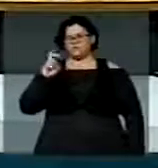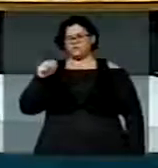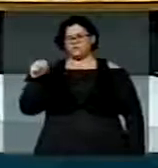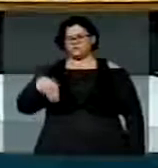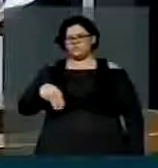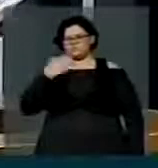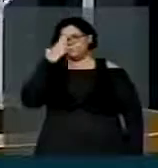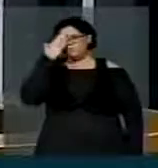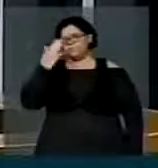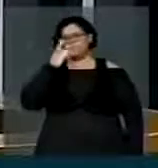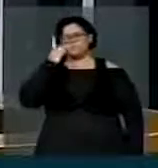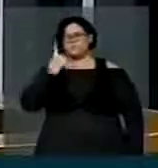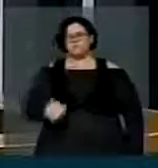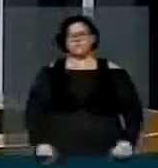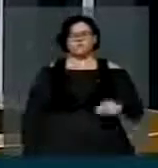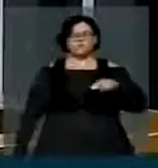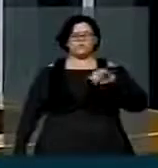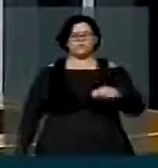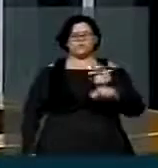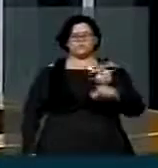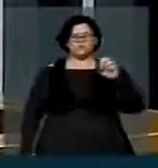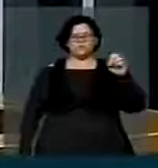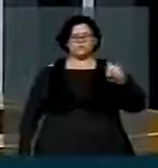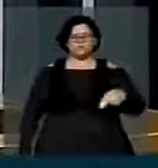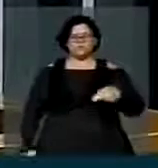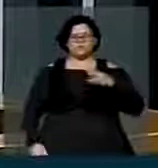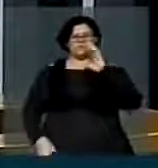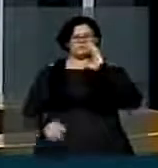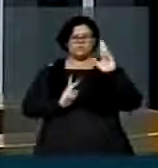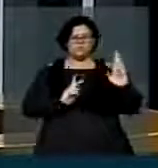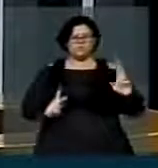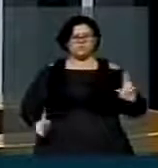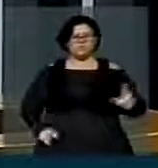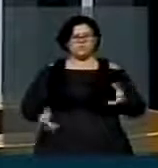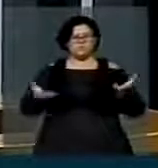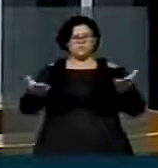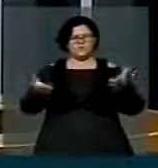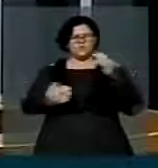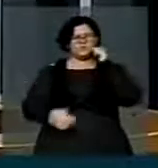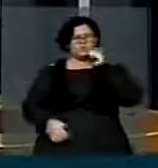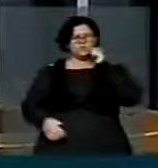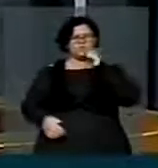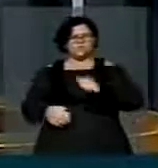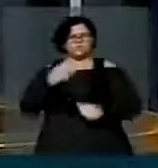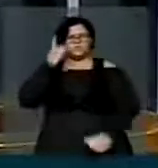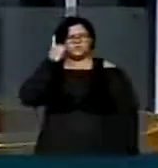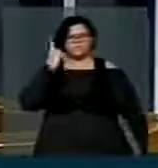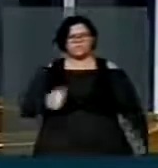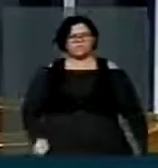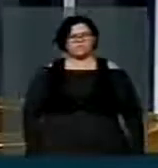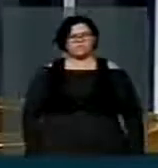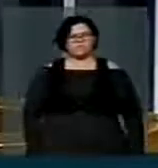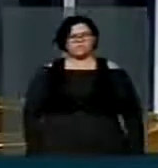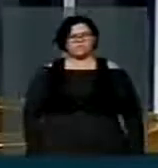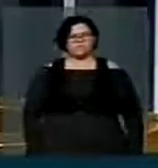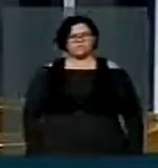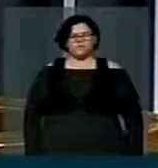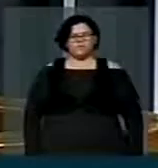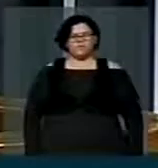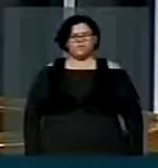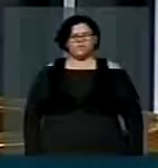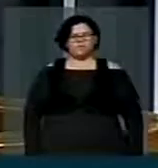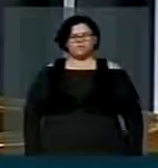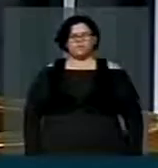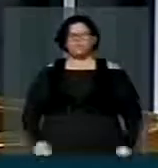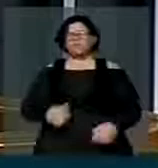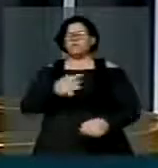Obrigada, deputado Nilton. Senhor presidente, senhoras e senhores parlamentares, depois